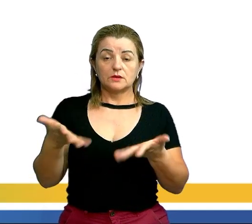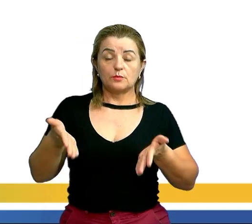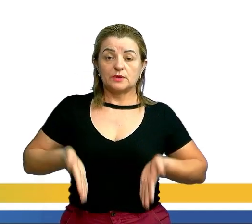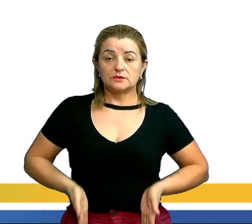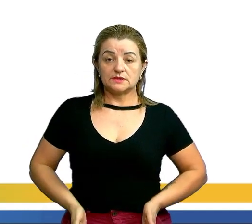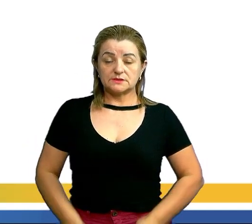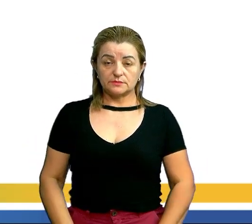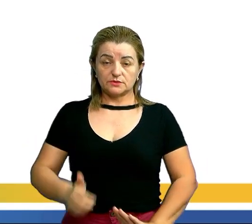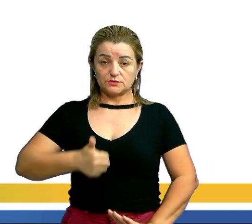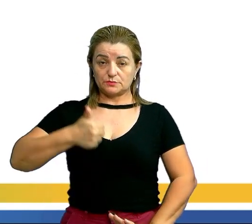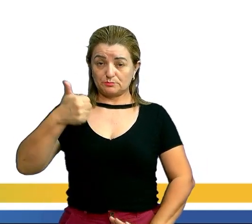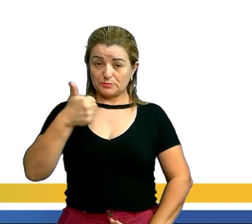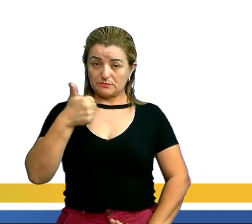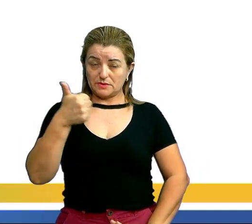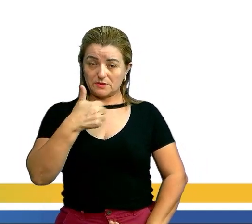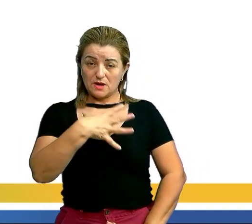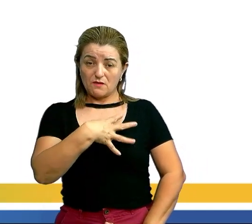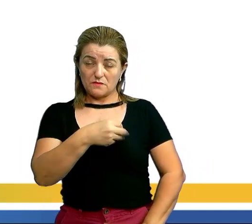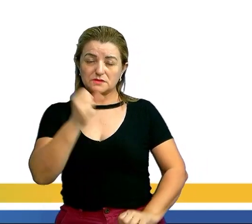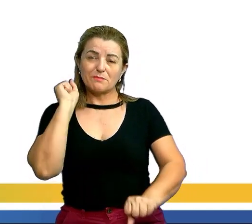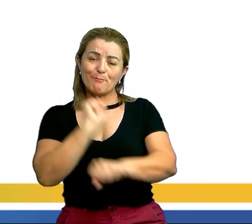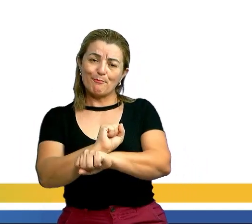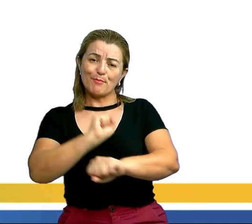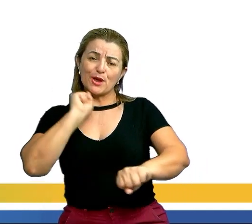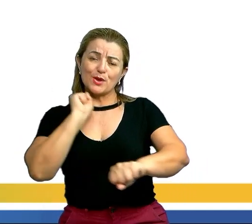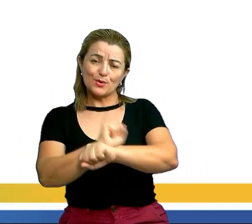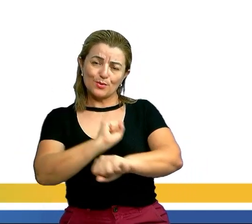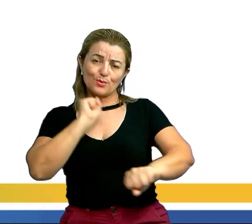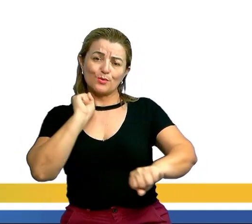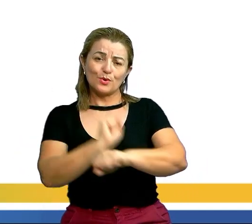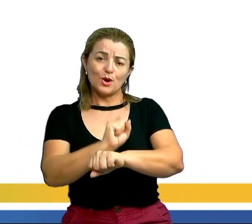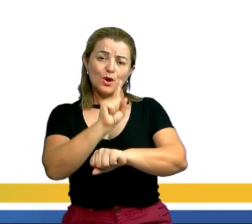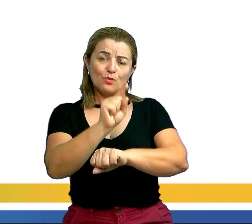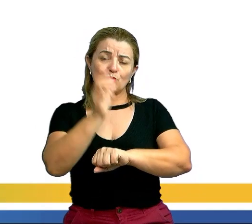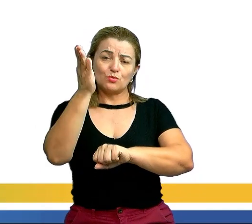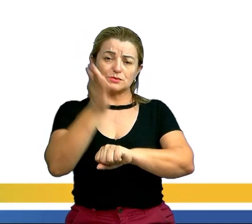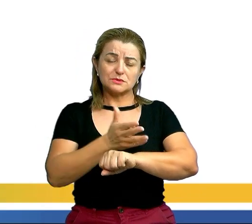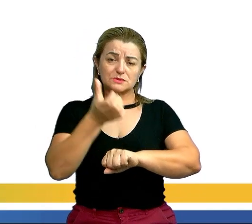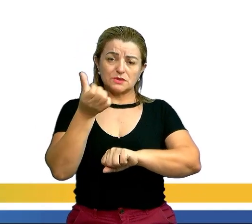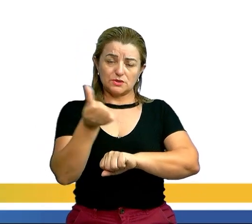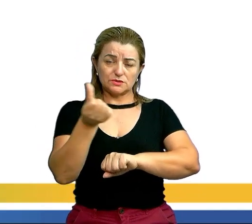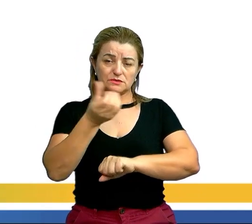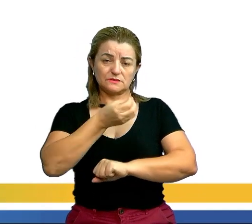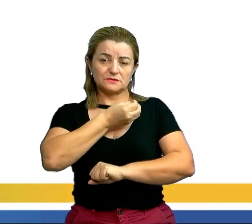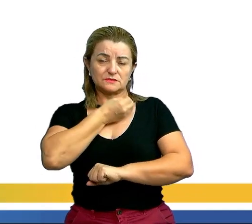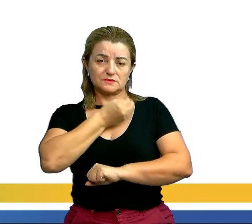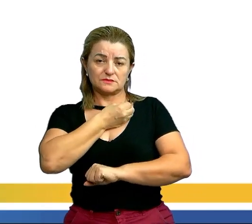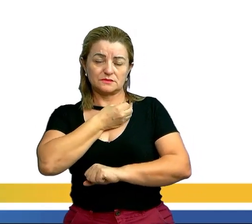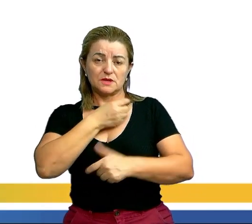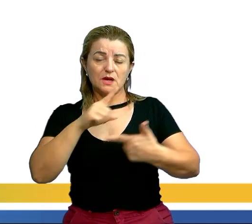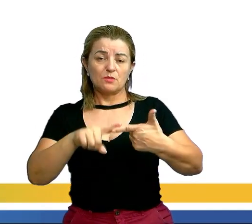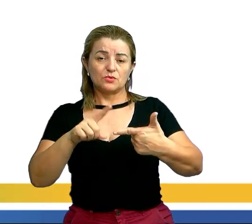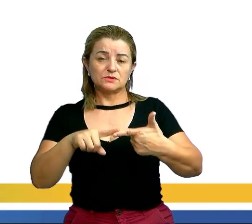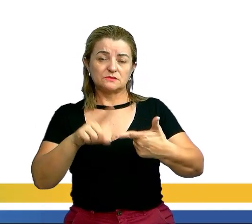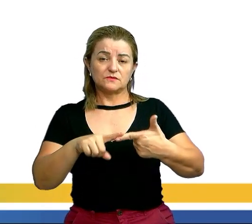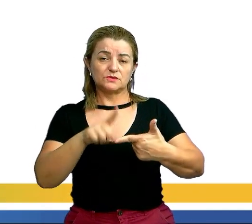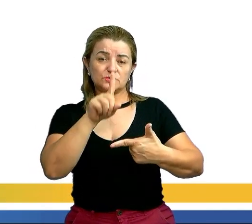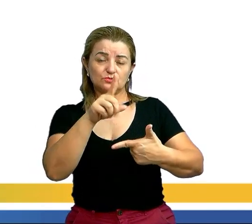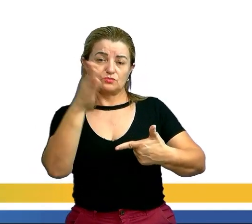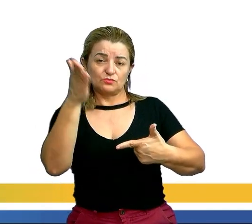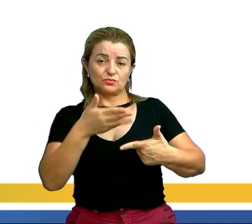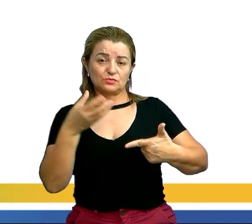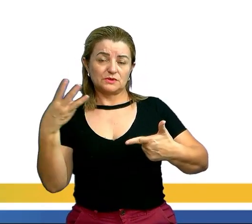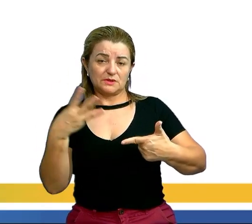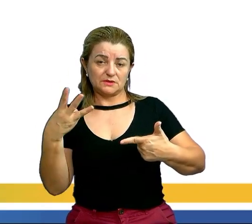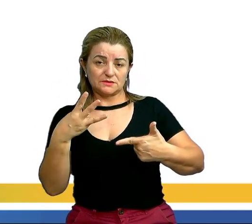filho, o pai esperou 1 sexto da sua vida. Para o nascimento do segundo, a espera foi de 1 terço. Quando o pai